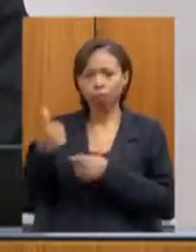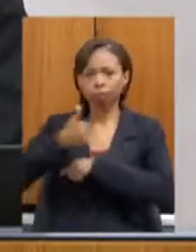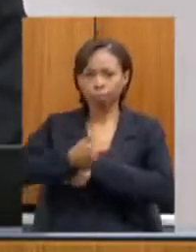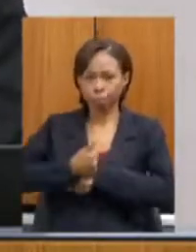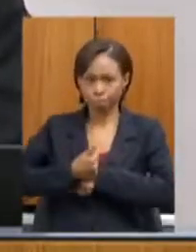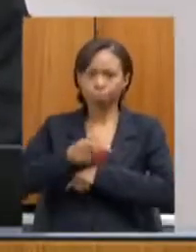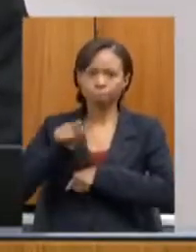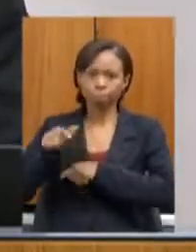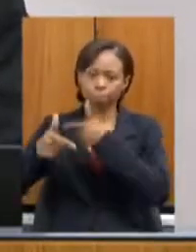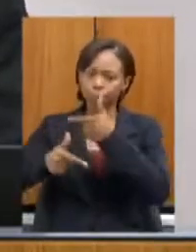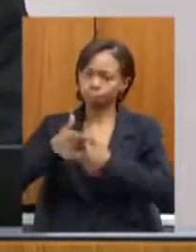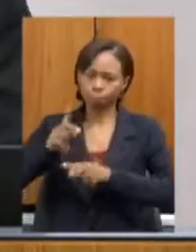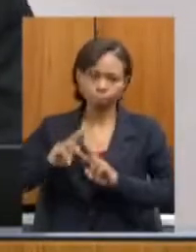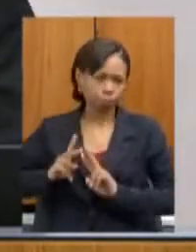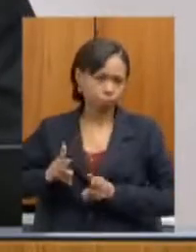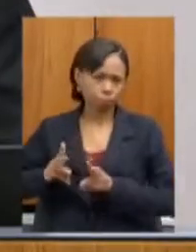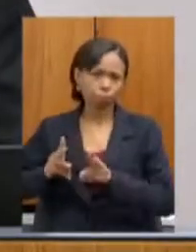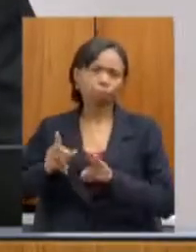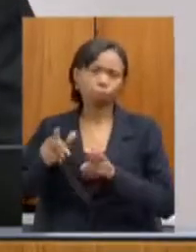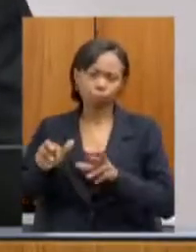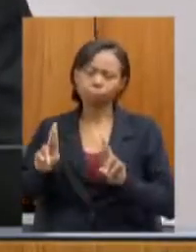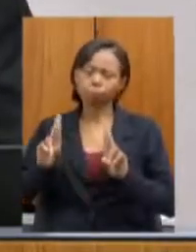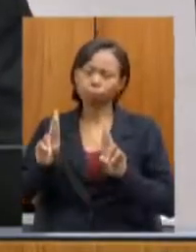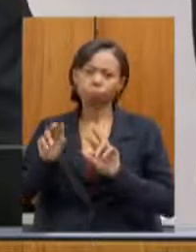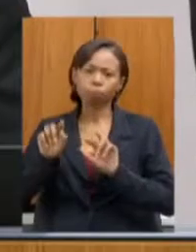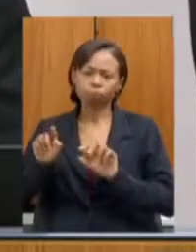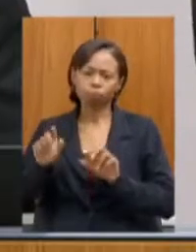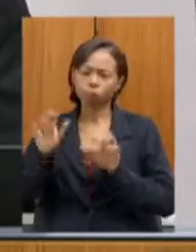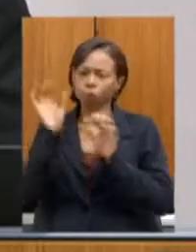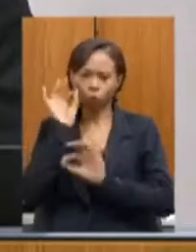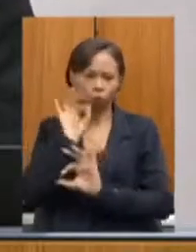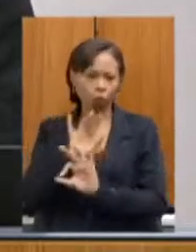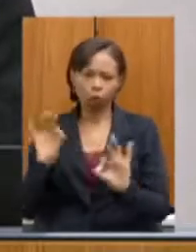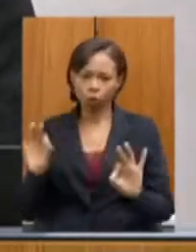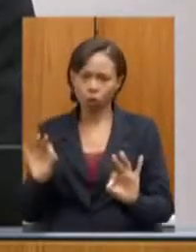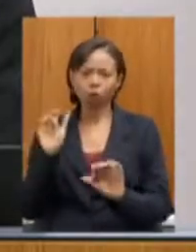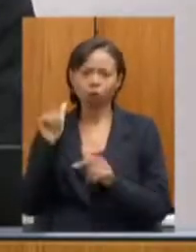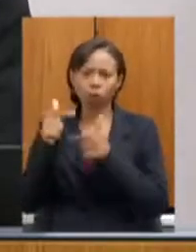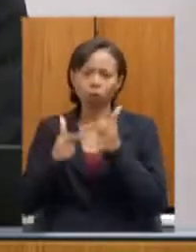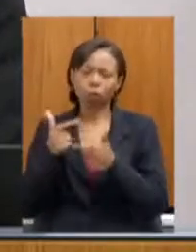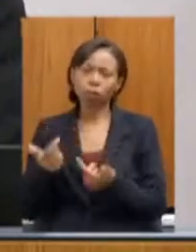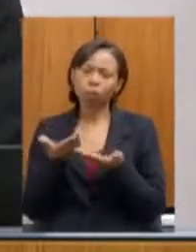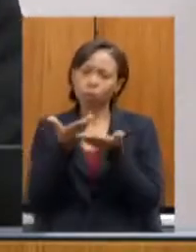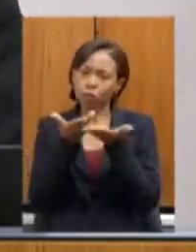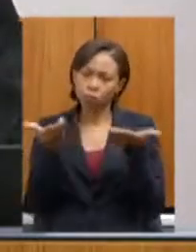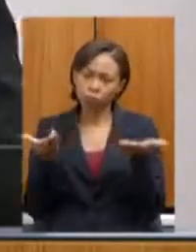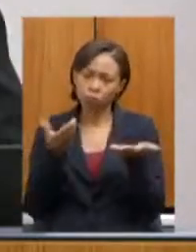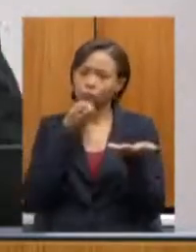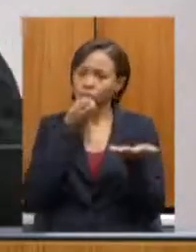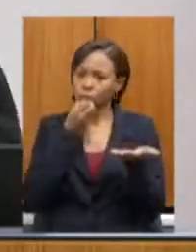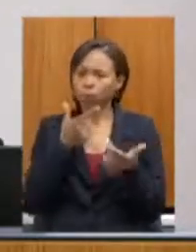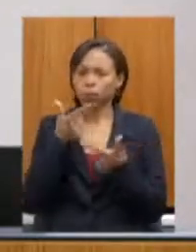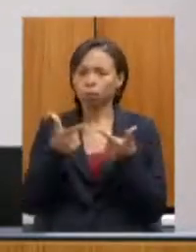com o seu tirocínio, tenho certeza que será um excelente trabalho, eu desejo a todos um excelente trabalho.